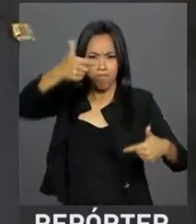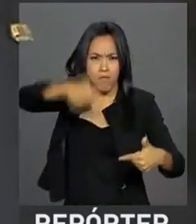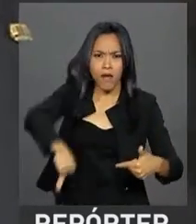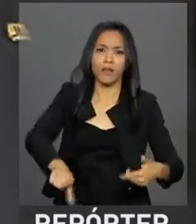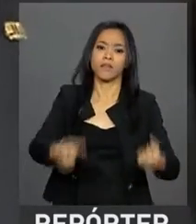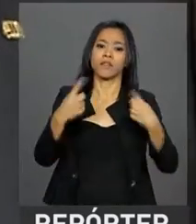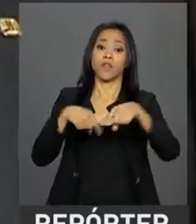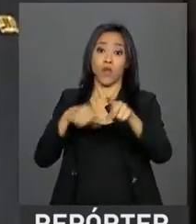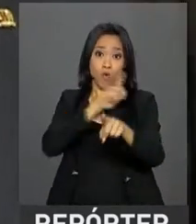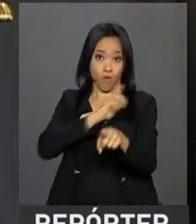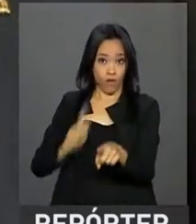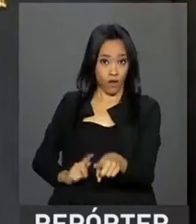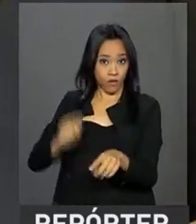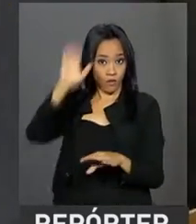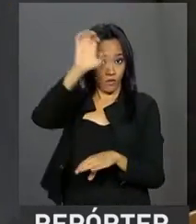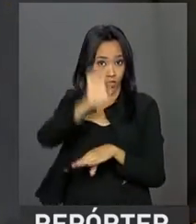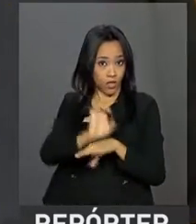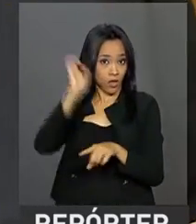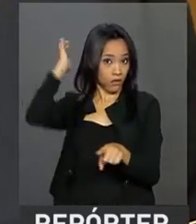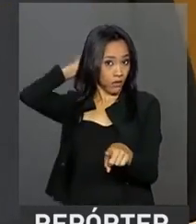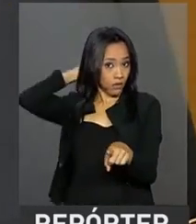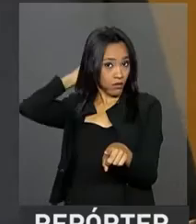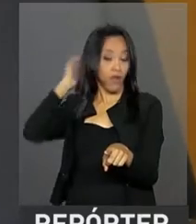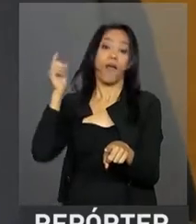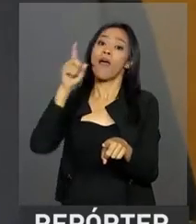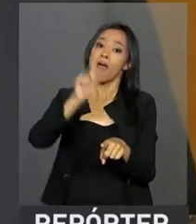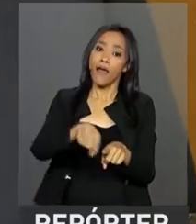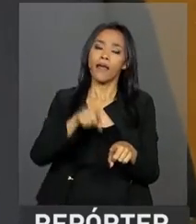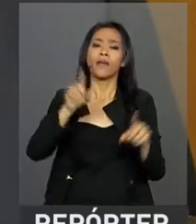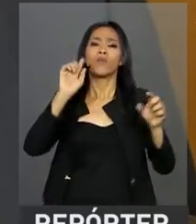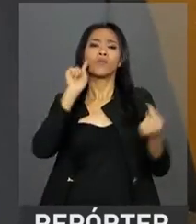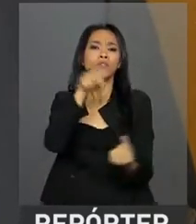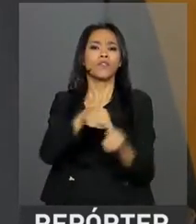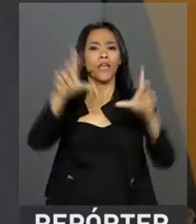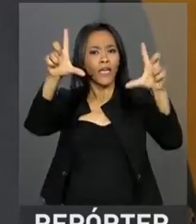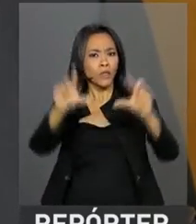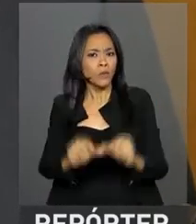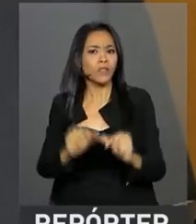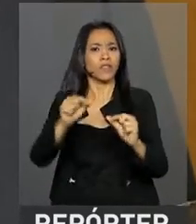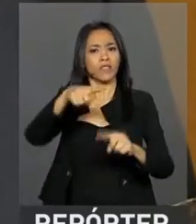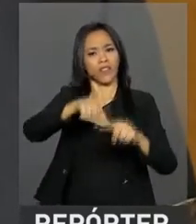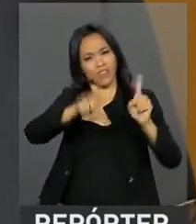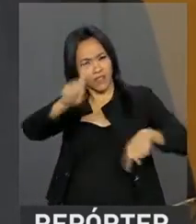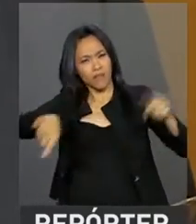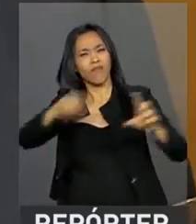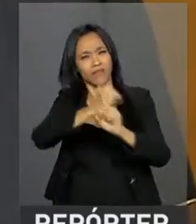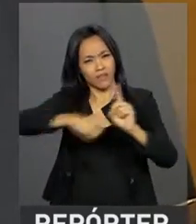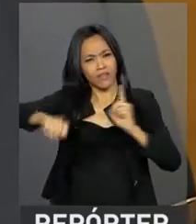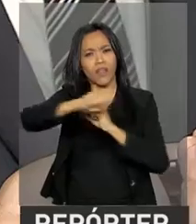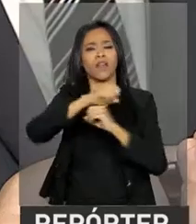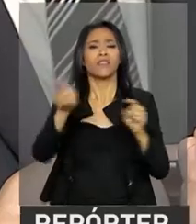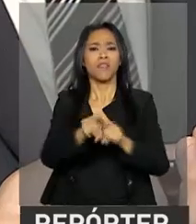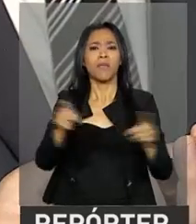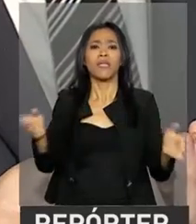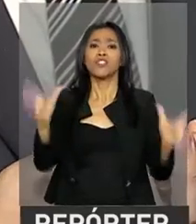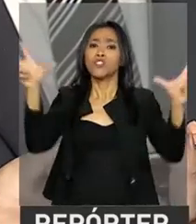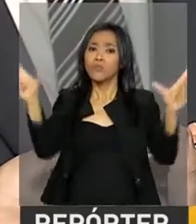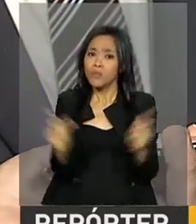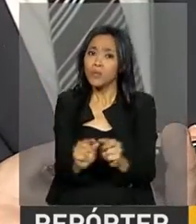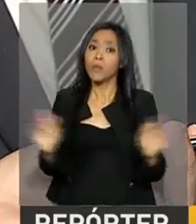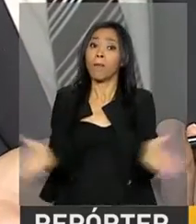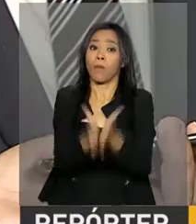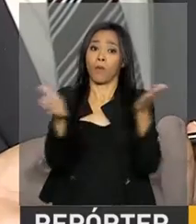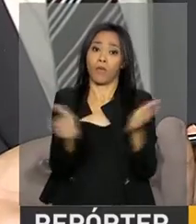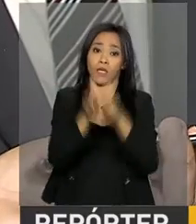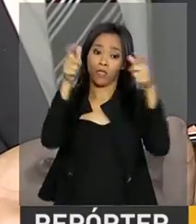Pará, o maior desafio é reduzir as desigualdades sociais e a pobreza na região amazônica. Todas as vezes que